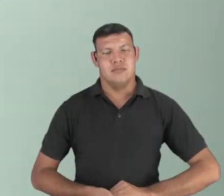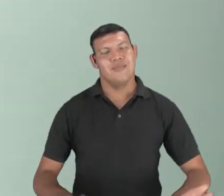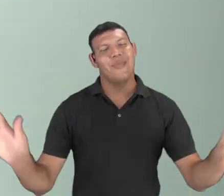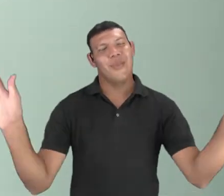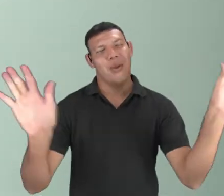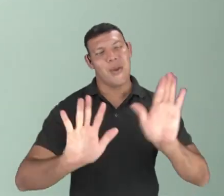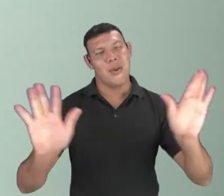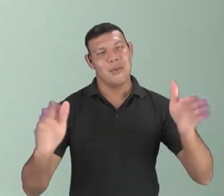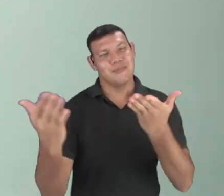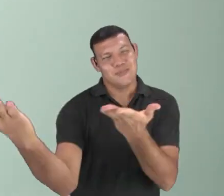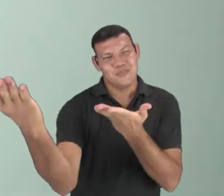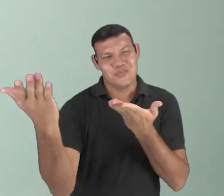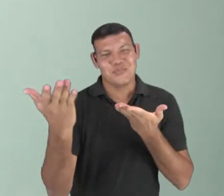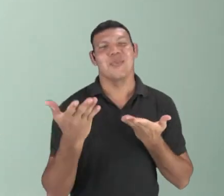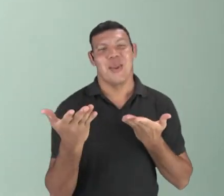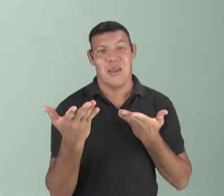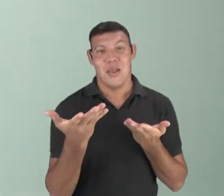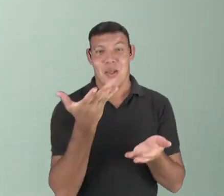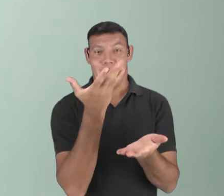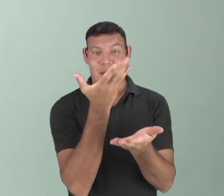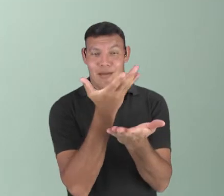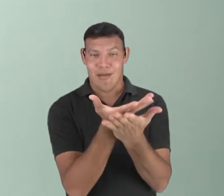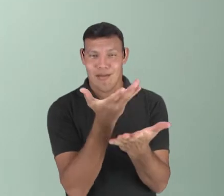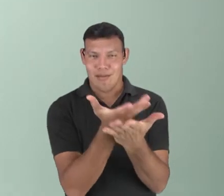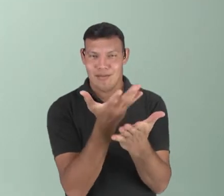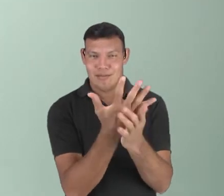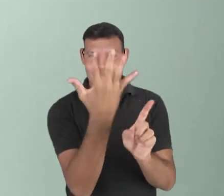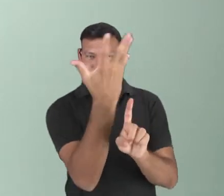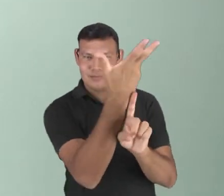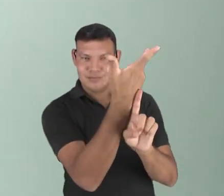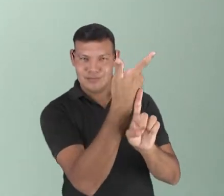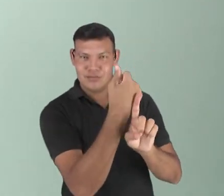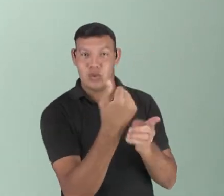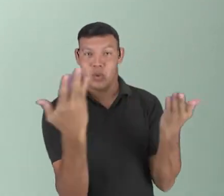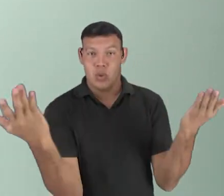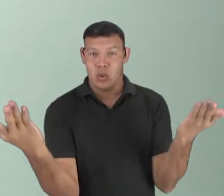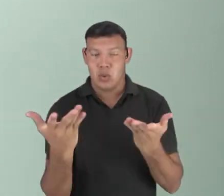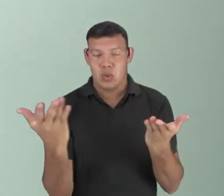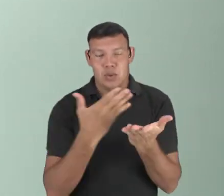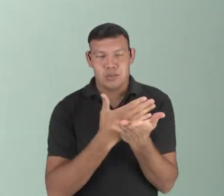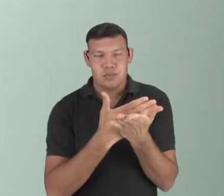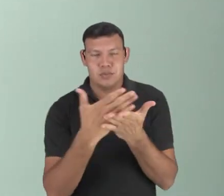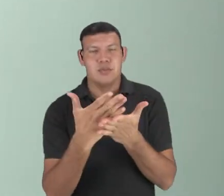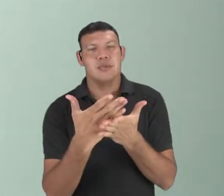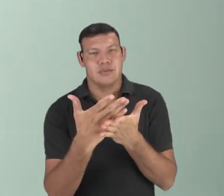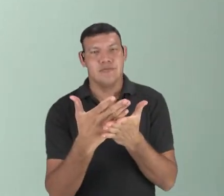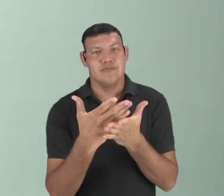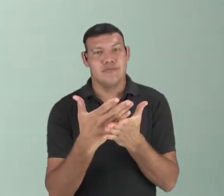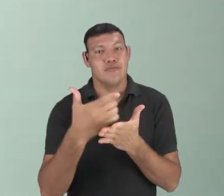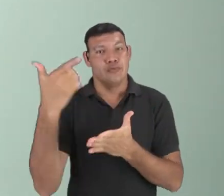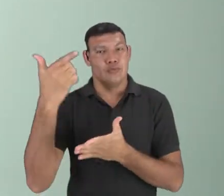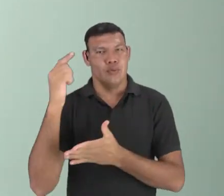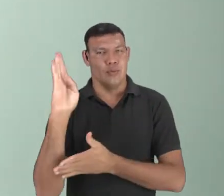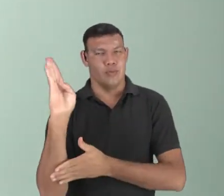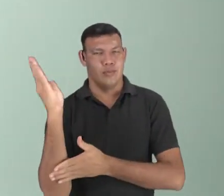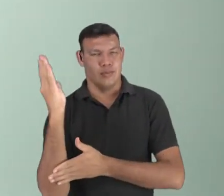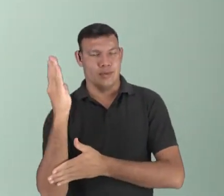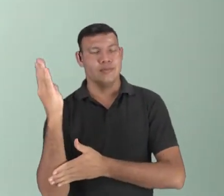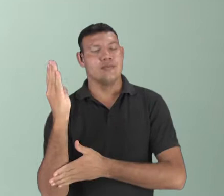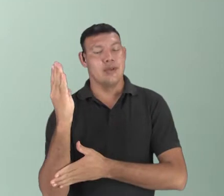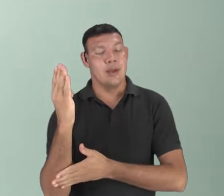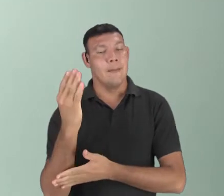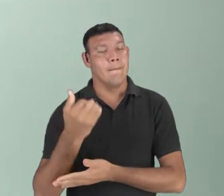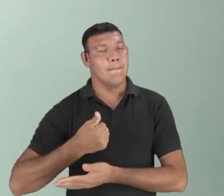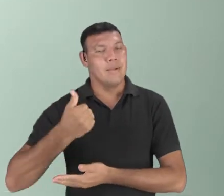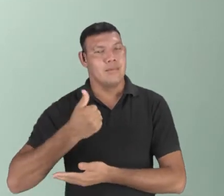Olá, seja muito bem-vindo a mais uma aula de arte. Hoje nós vamos iniciar o nosso segundo bimestre e essa é a nossa primeira aula.